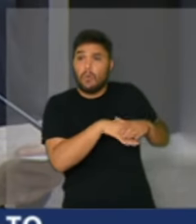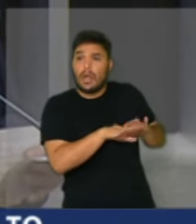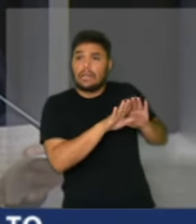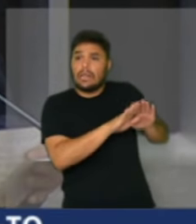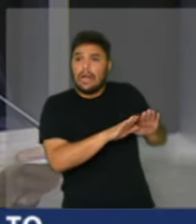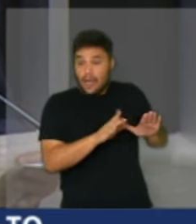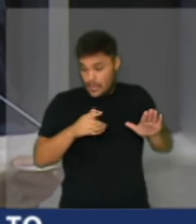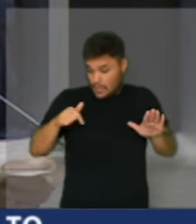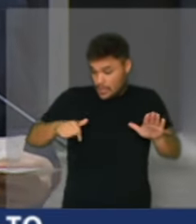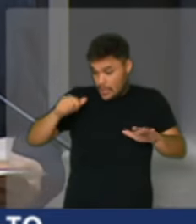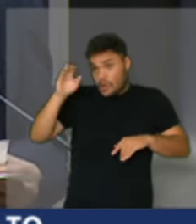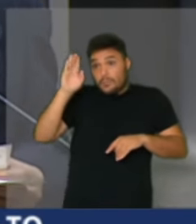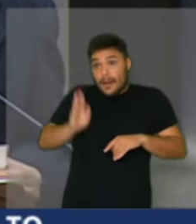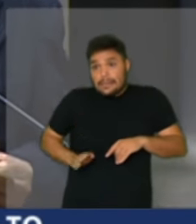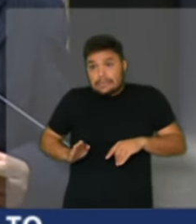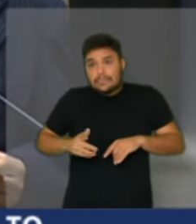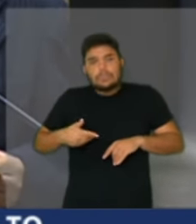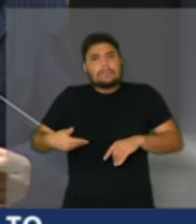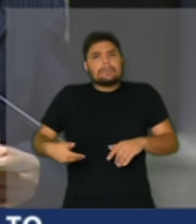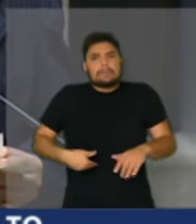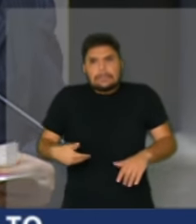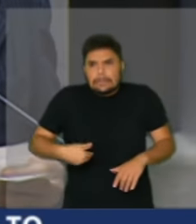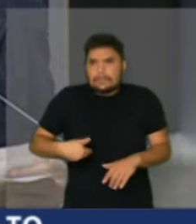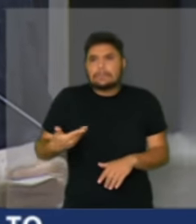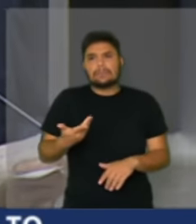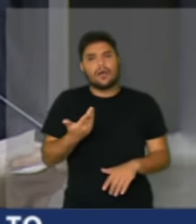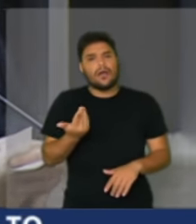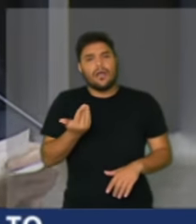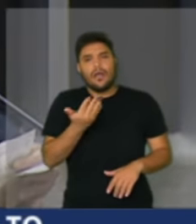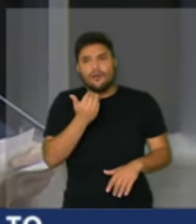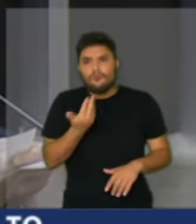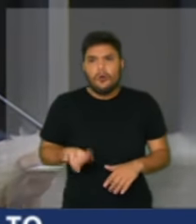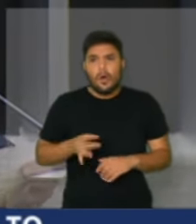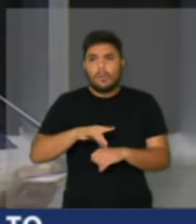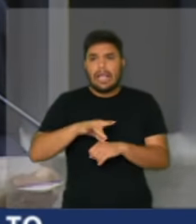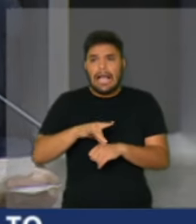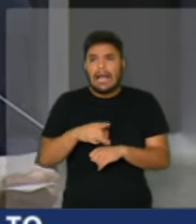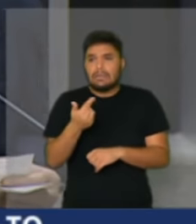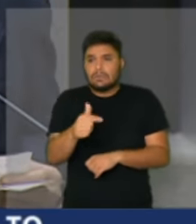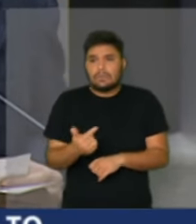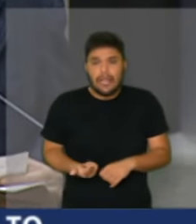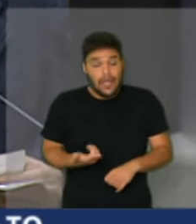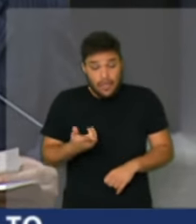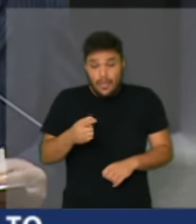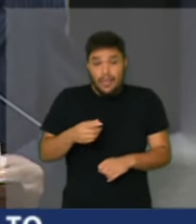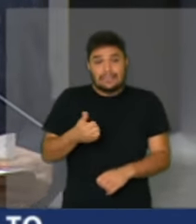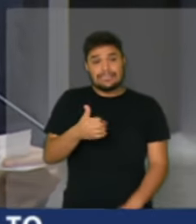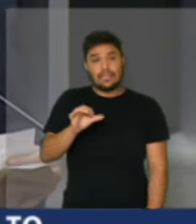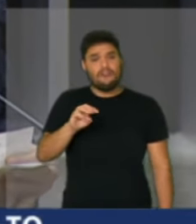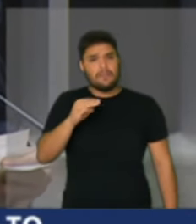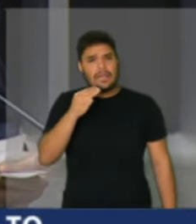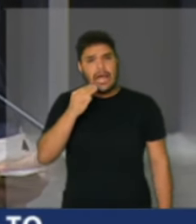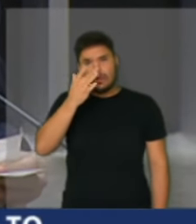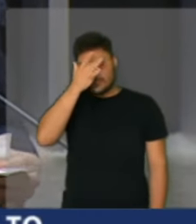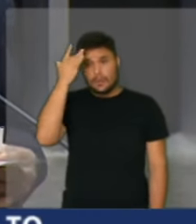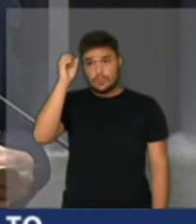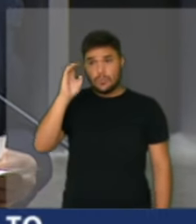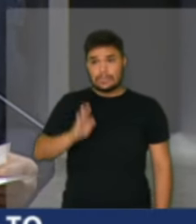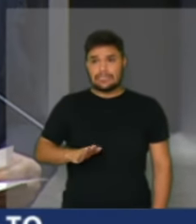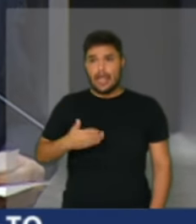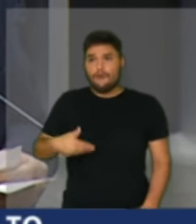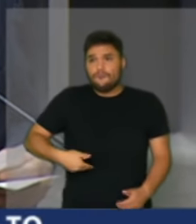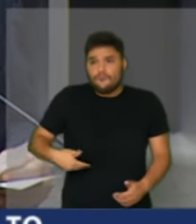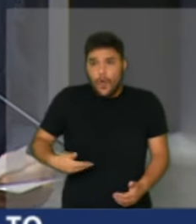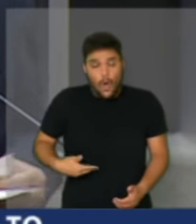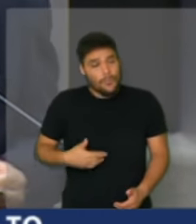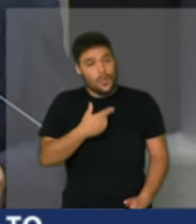sopa de osso. 19 milhões de brasileiros passam fome e o ministro da